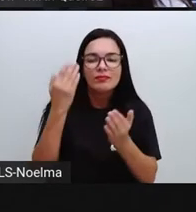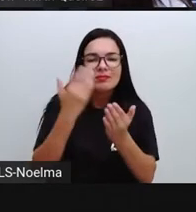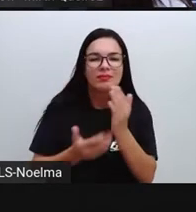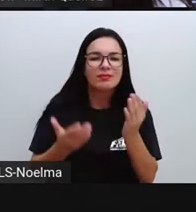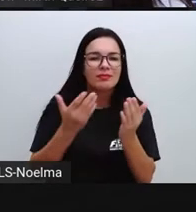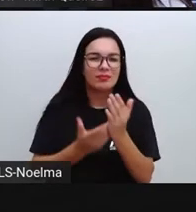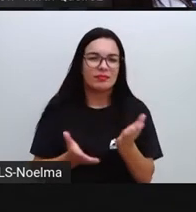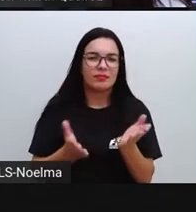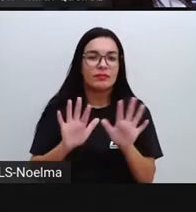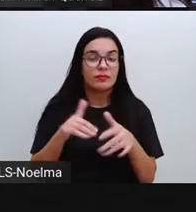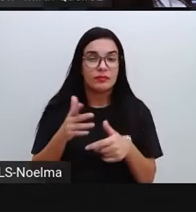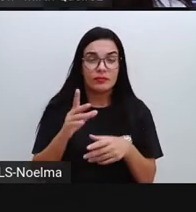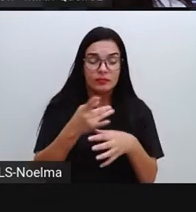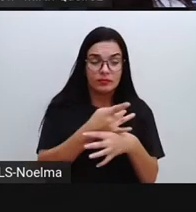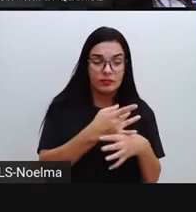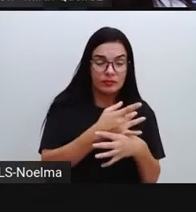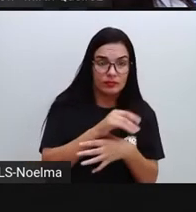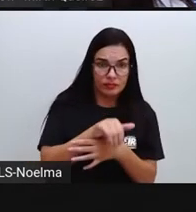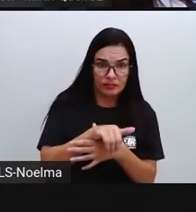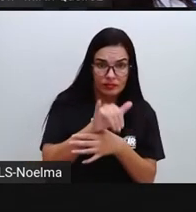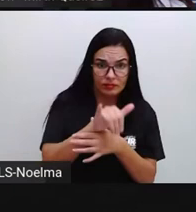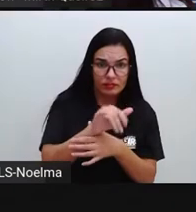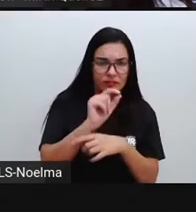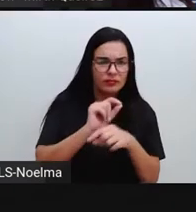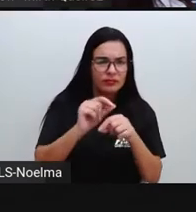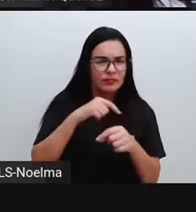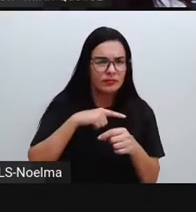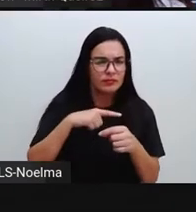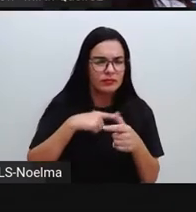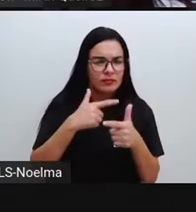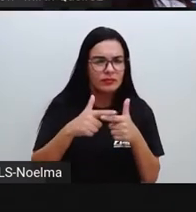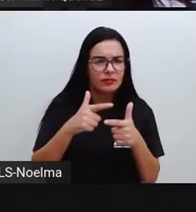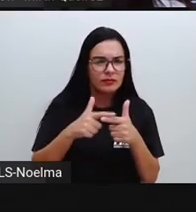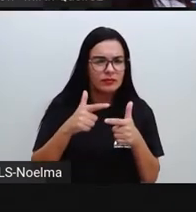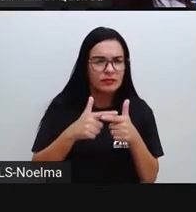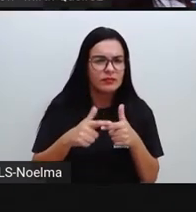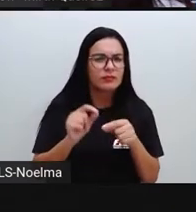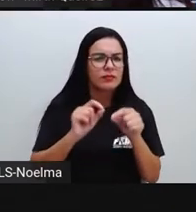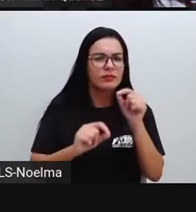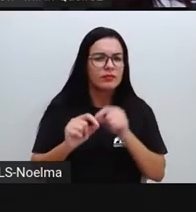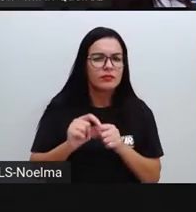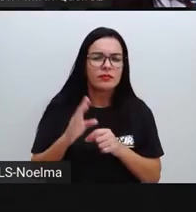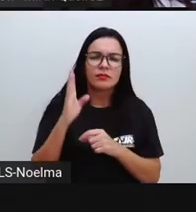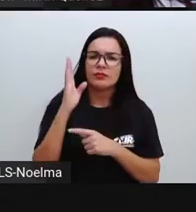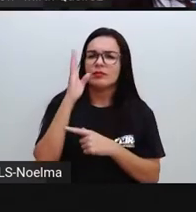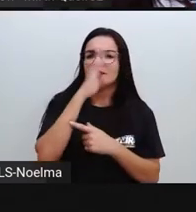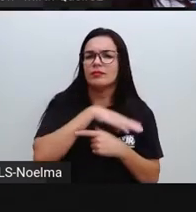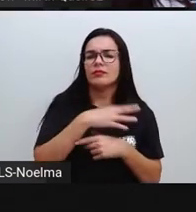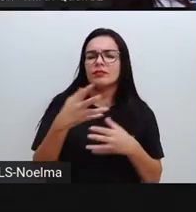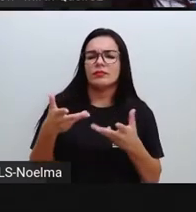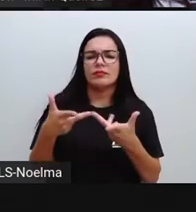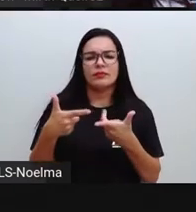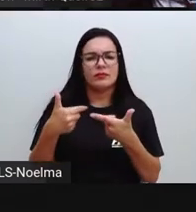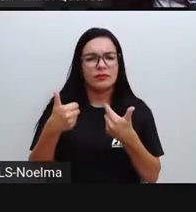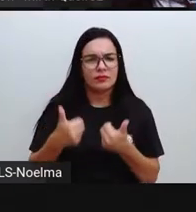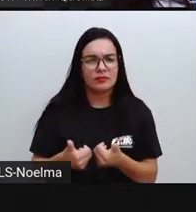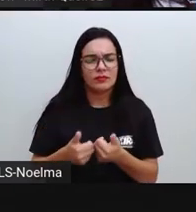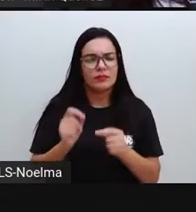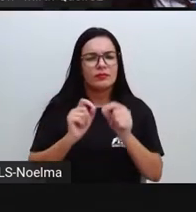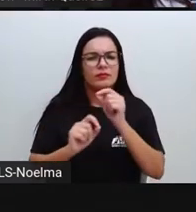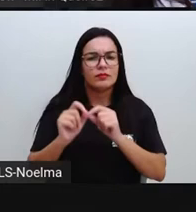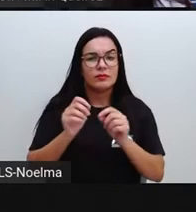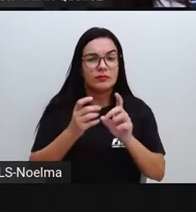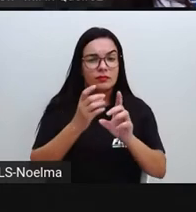má qualidade dos serviços públicos. Uma das consequências desses problemas são as longas filas de espera em hospitais